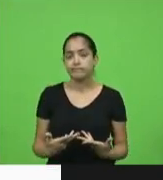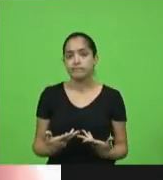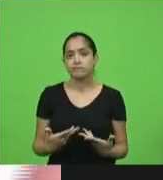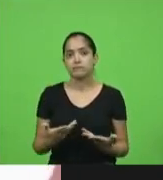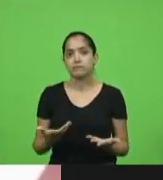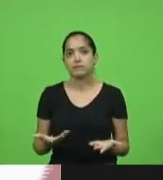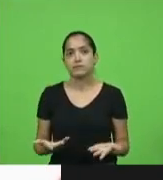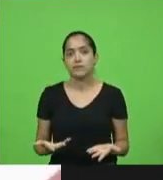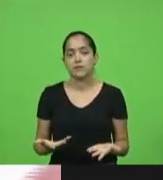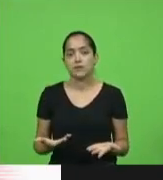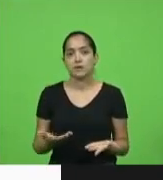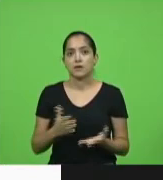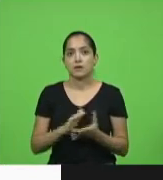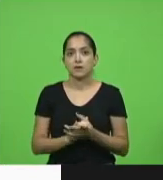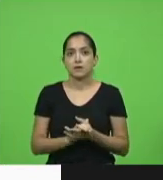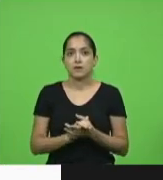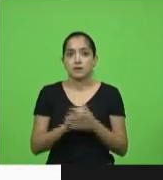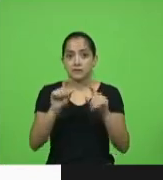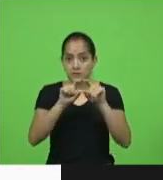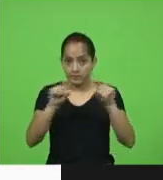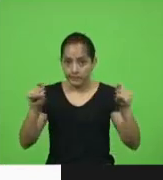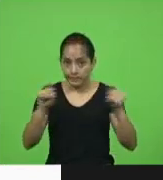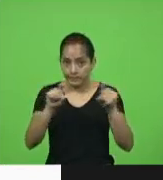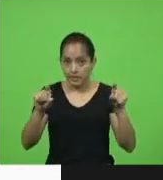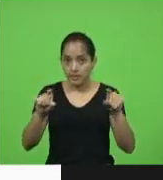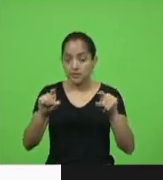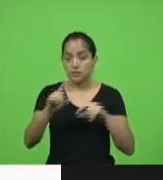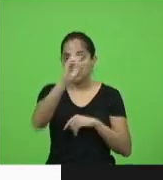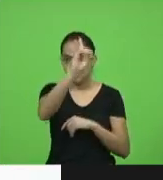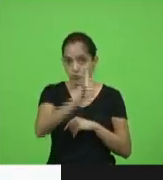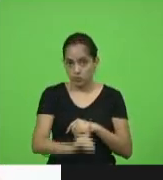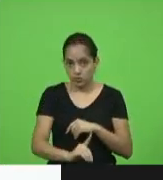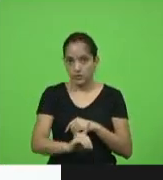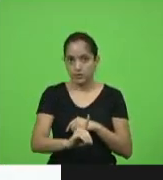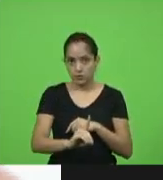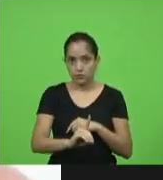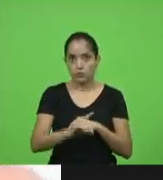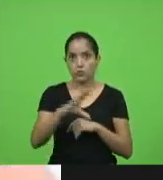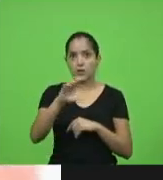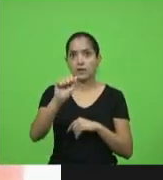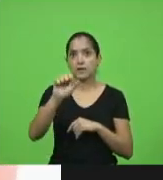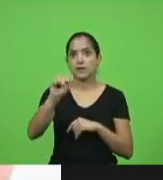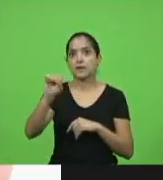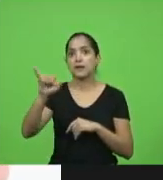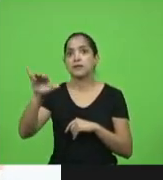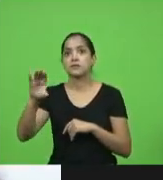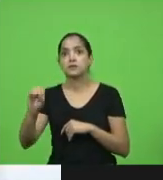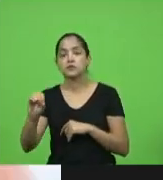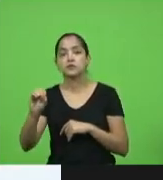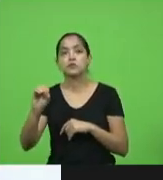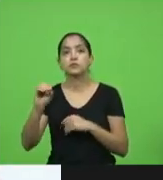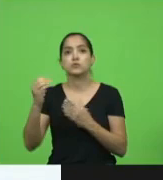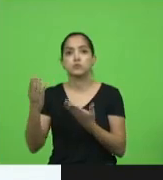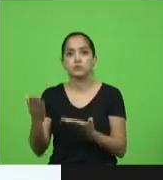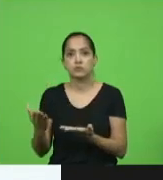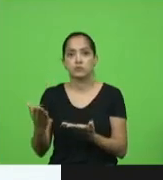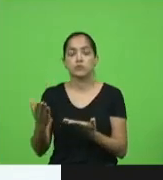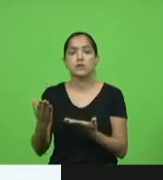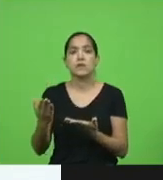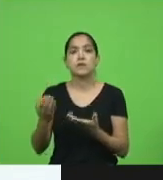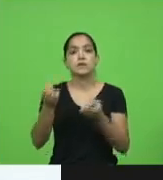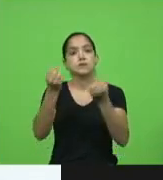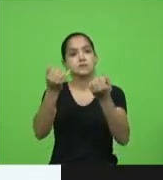Esta frase do diretor clínico, o Cássio Murilo de Nacano,